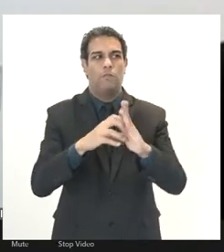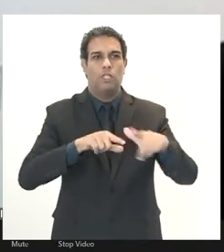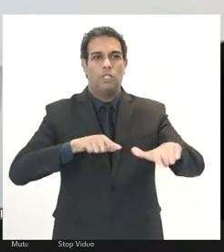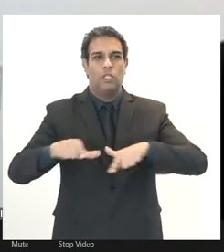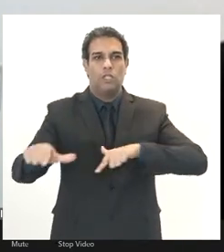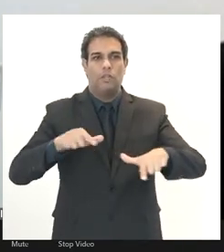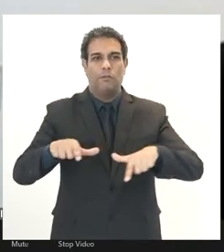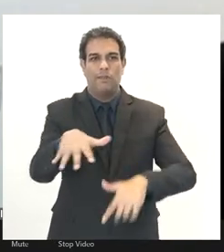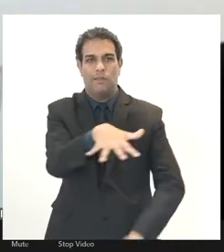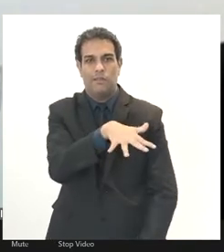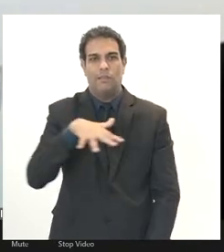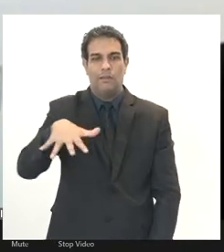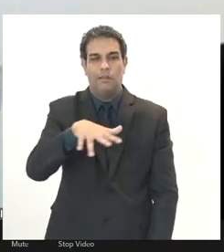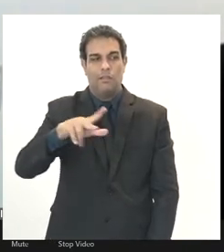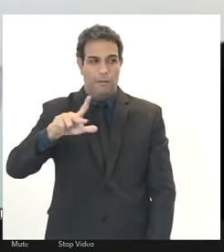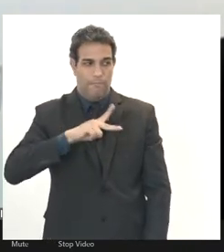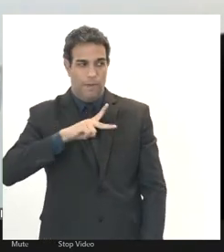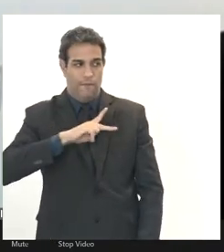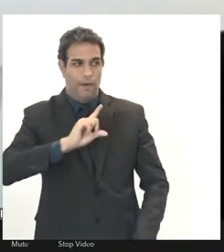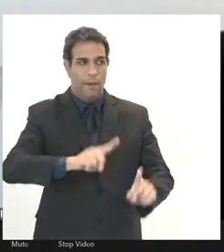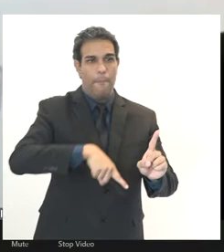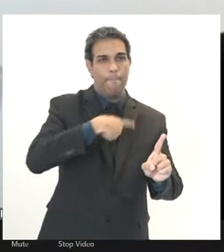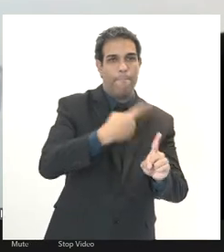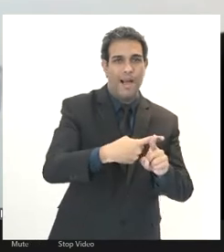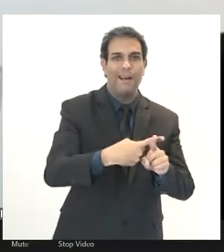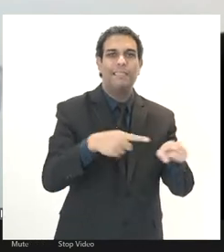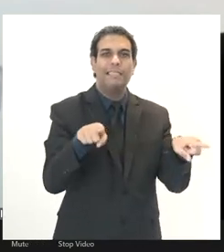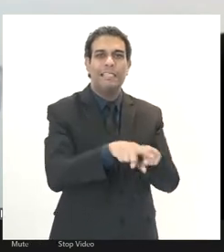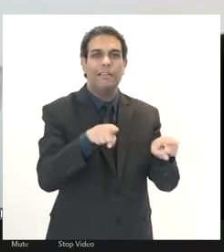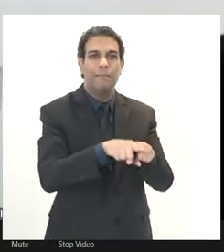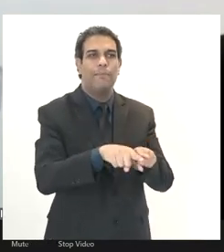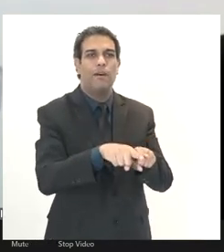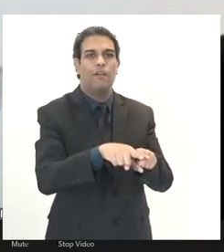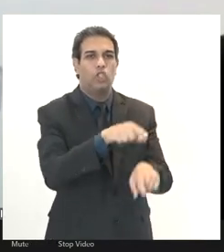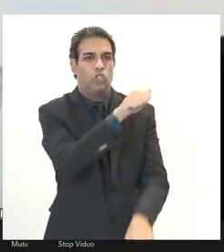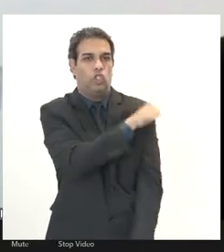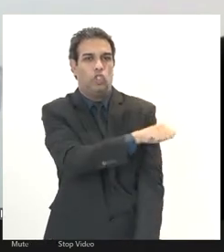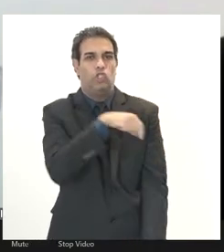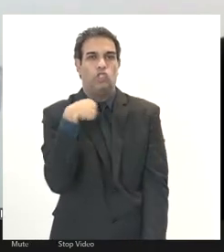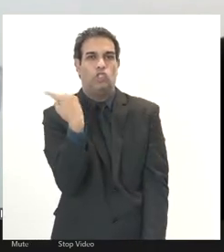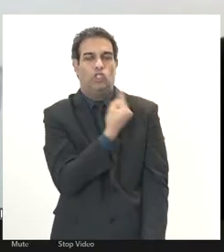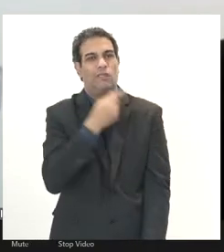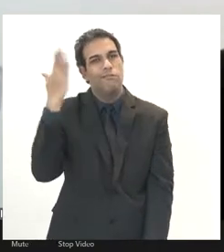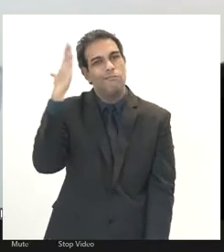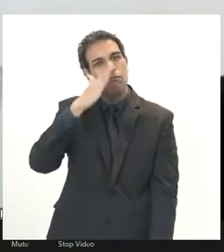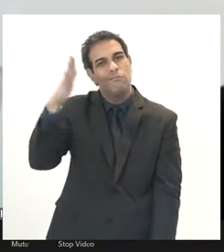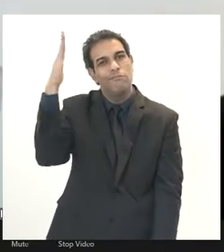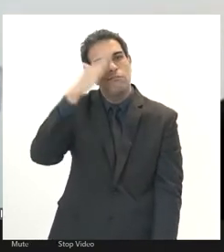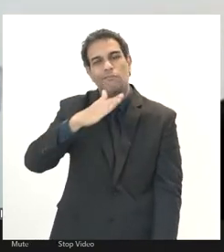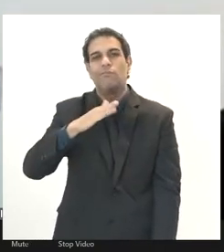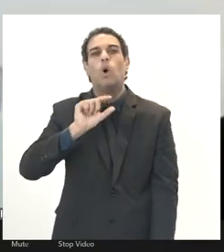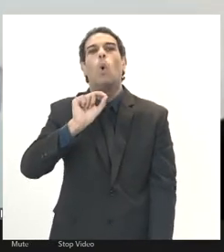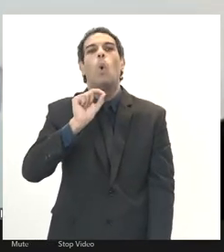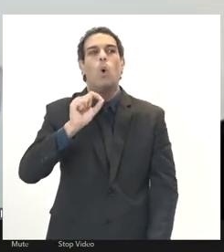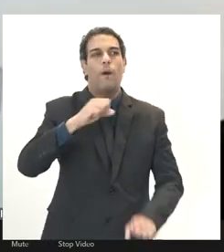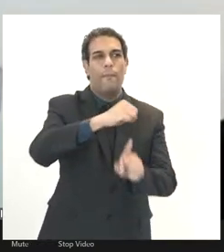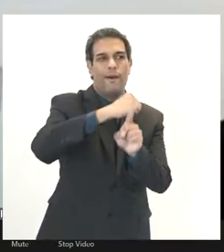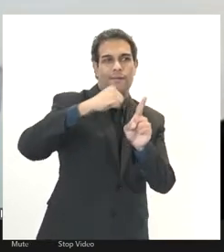iniciativa privada e, principalmente, no nosso entendimento, a sociedade